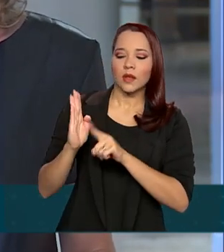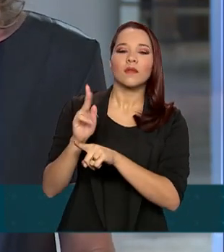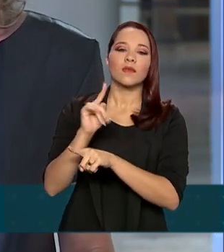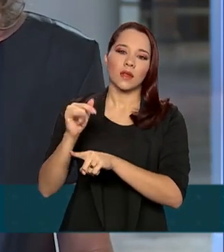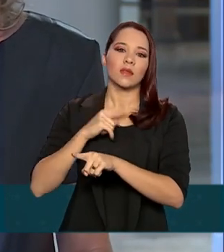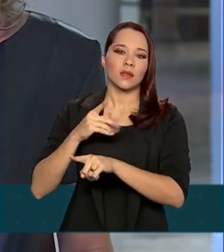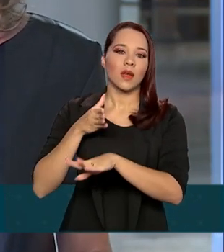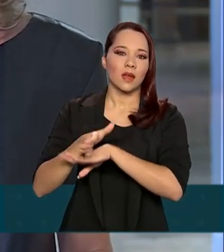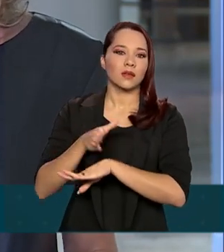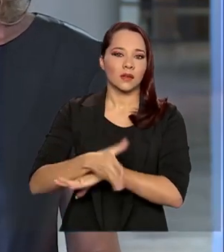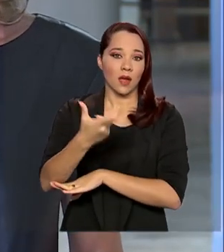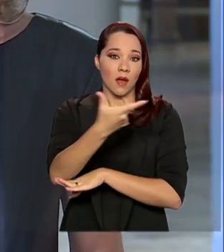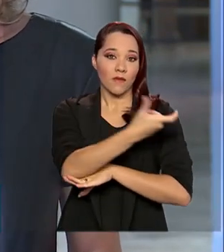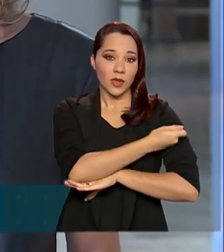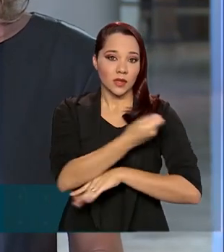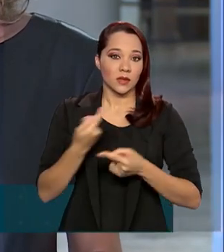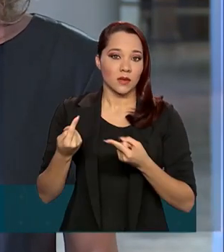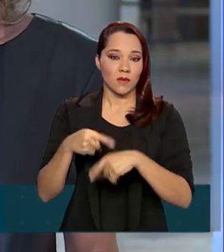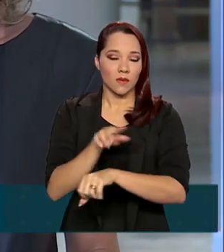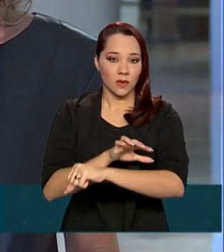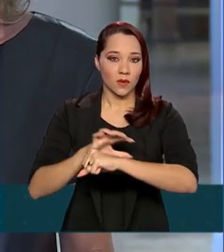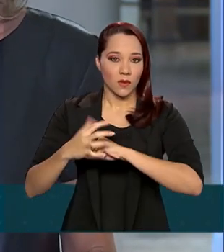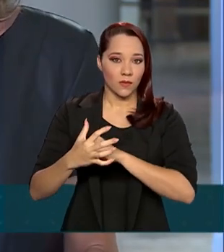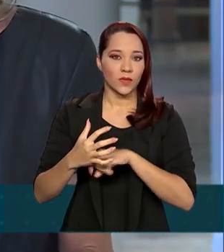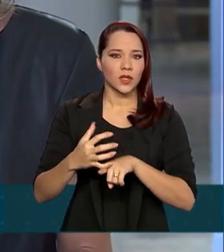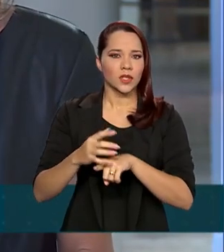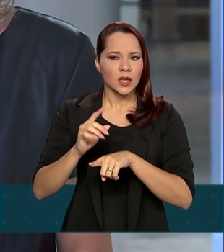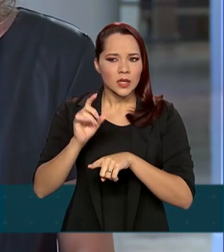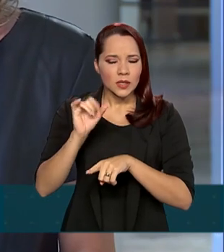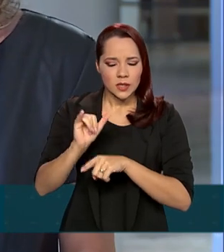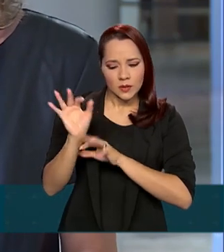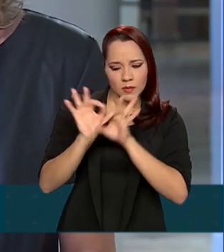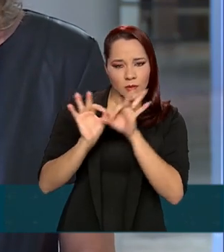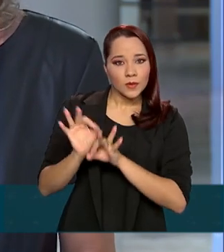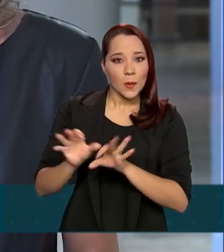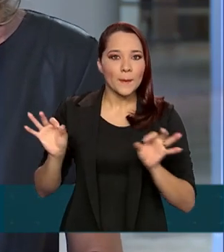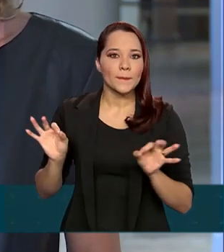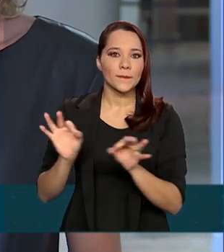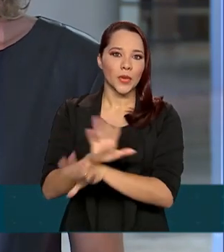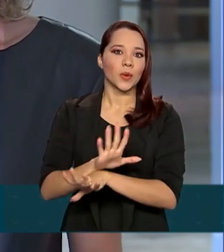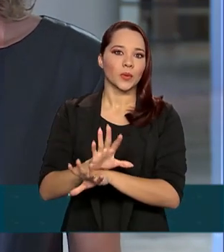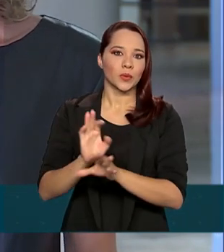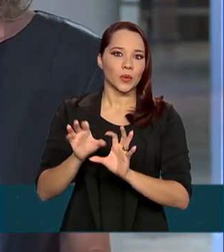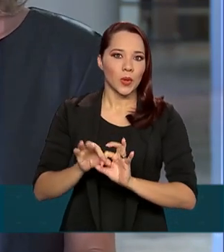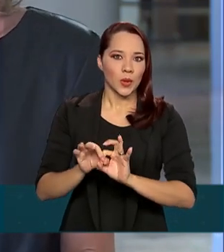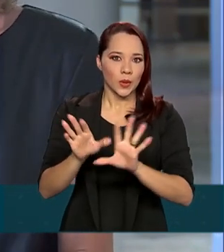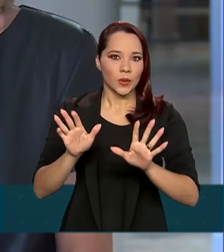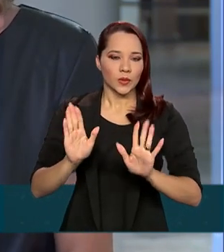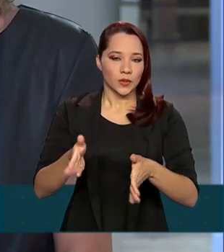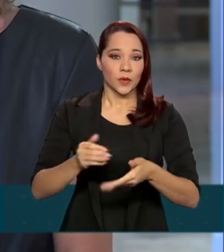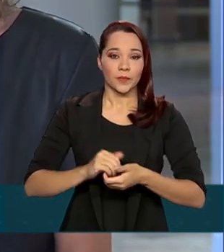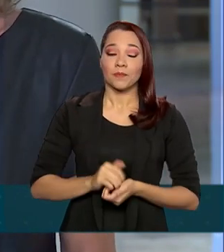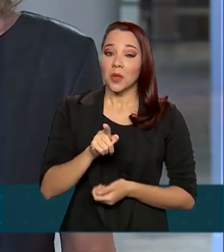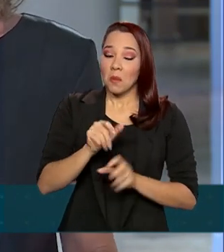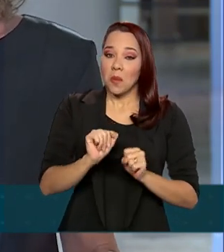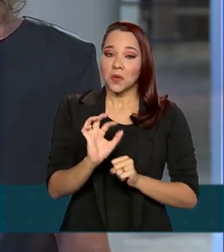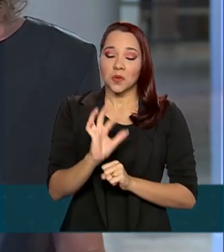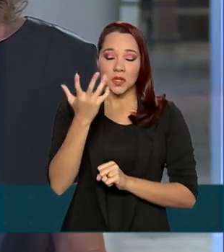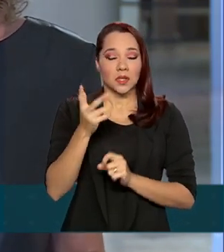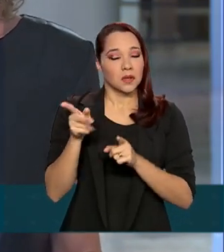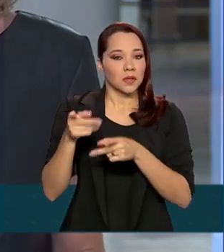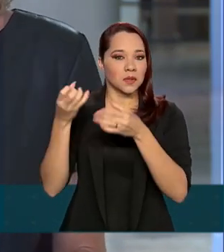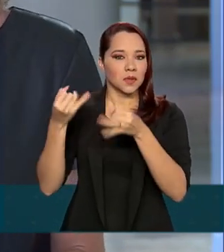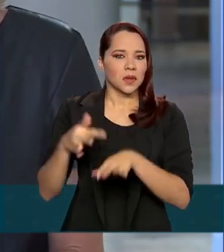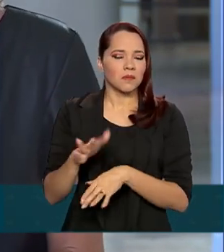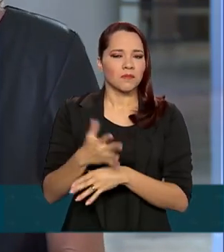acesso à vacina contra a Covid-19 assim que o produto estiver disponível. E isso pode ocorrer, segundo